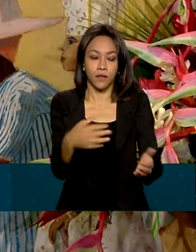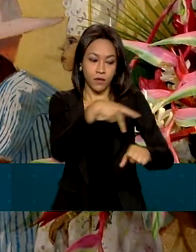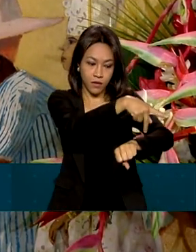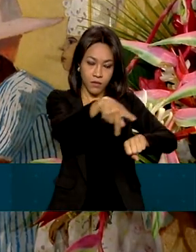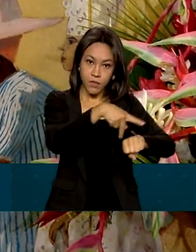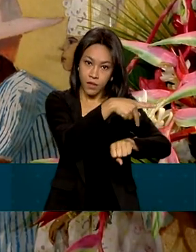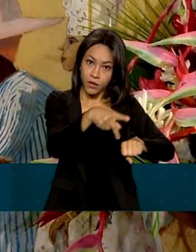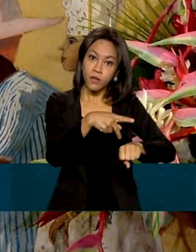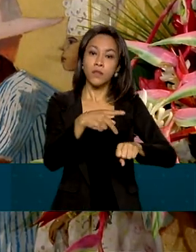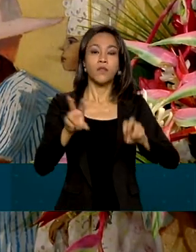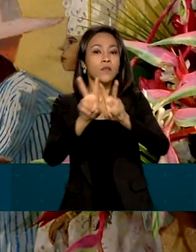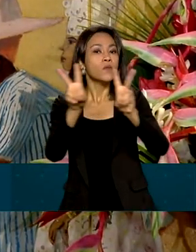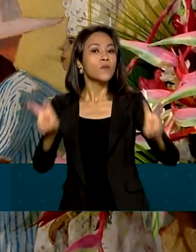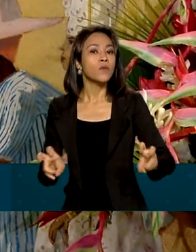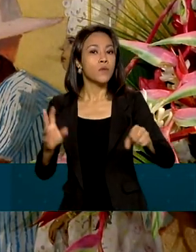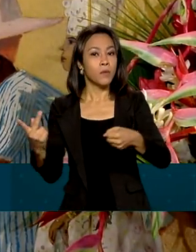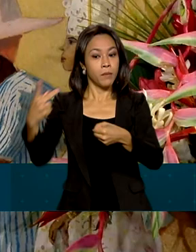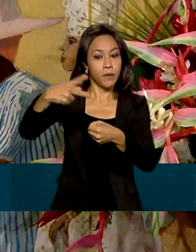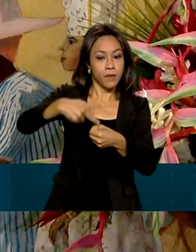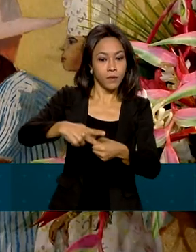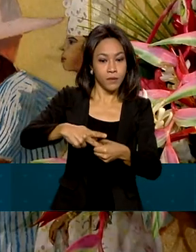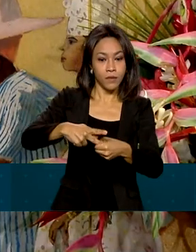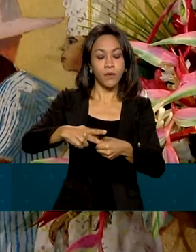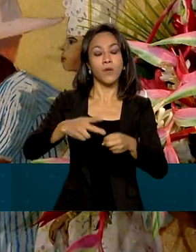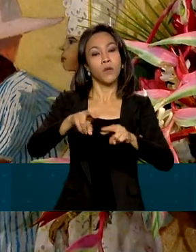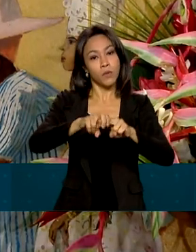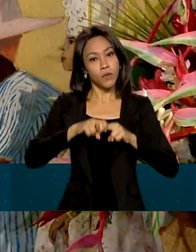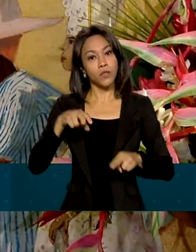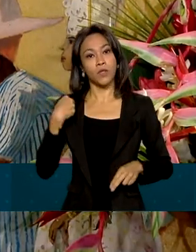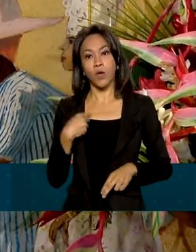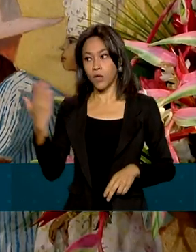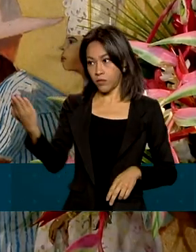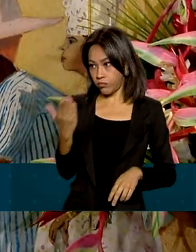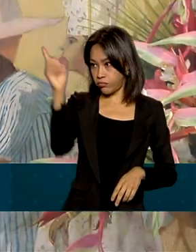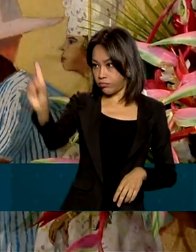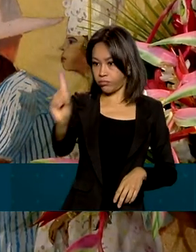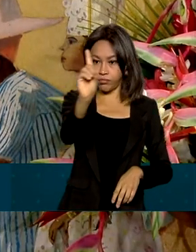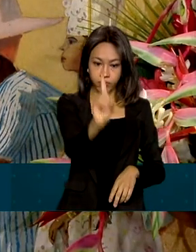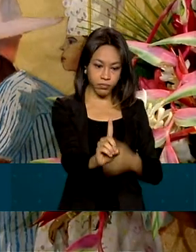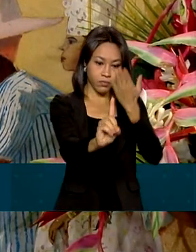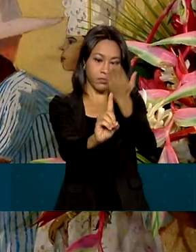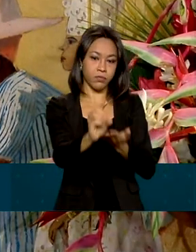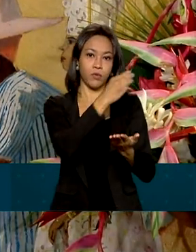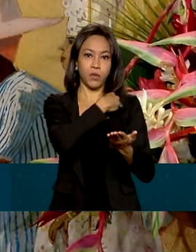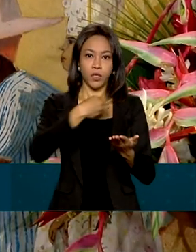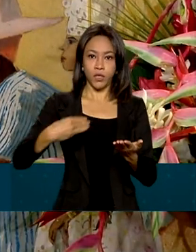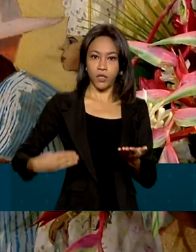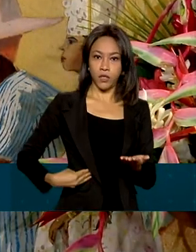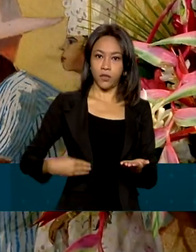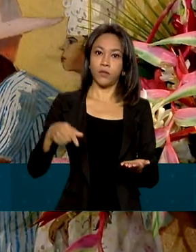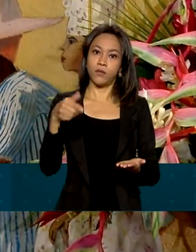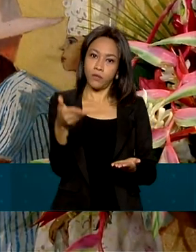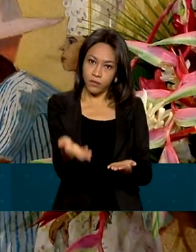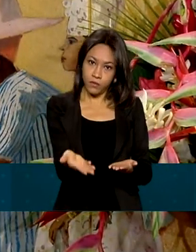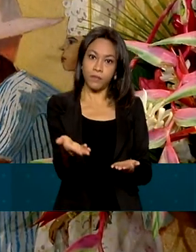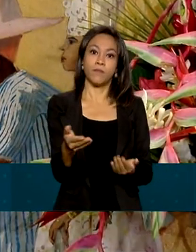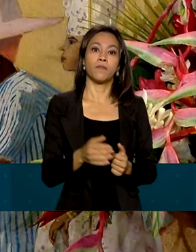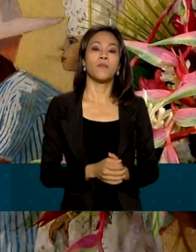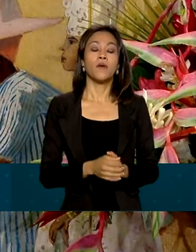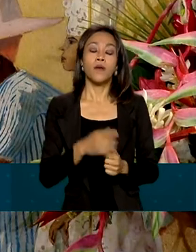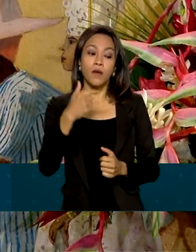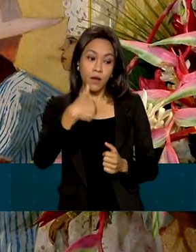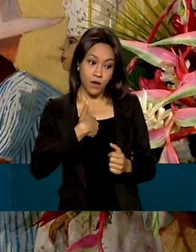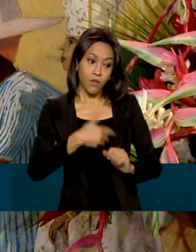prospecção de petróleo e, para isso, trouxemos o nosso ministro das Minas e Energia. Eu cumprimento e